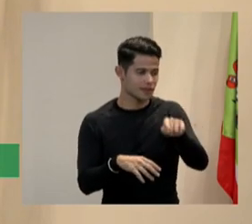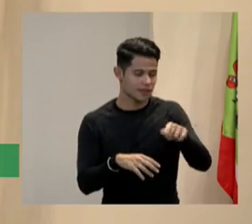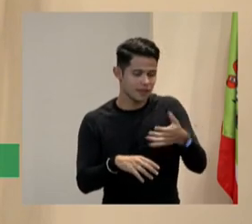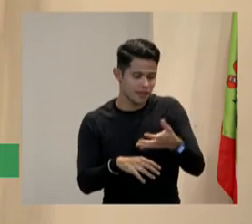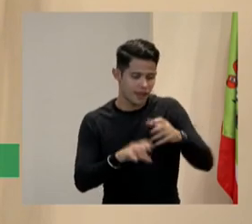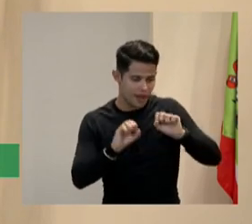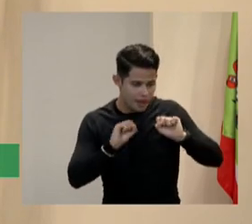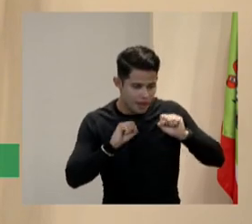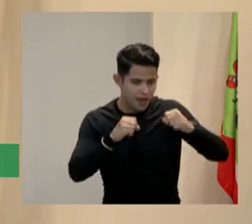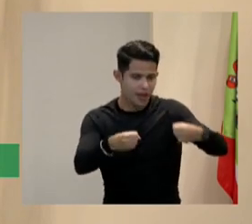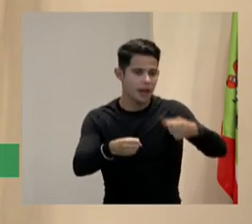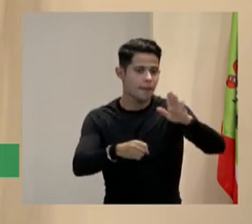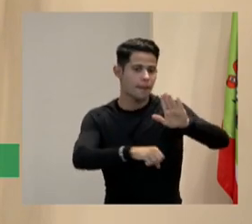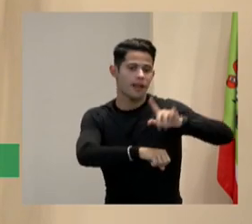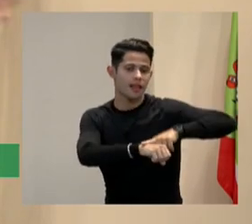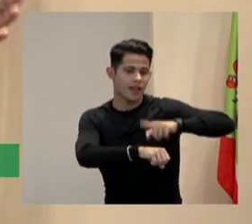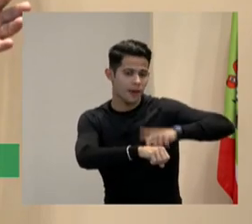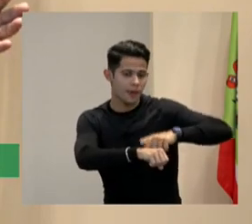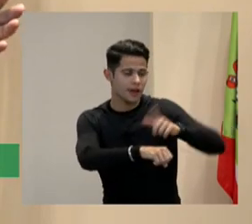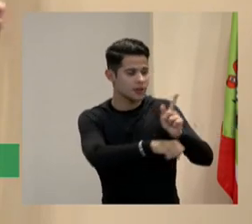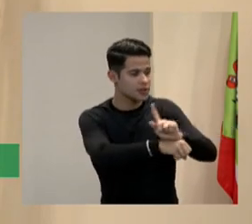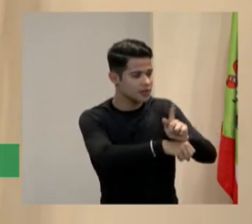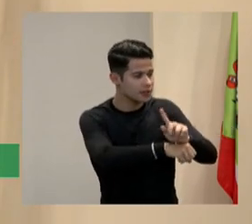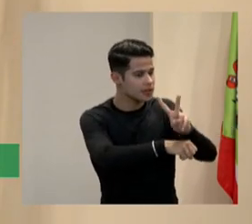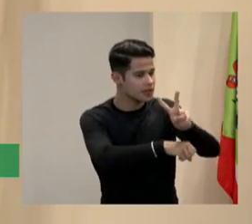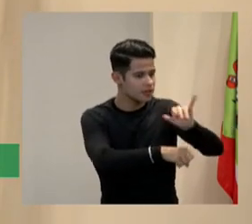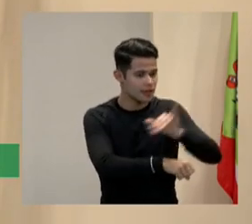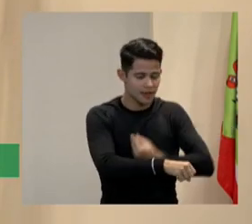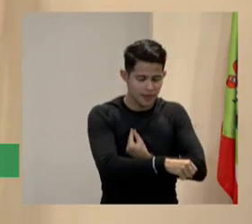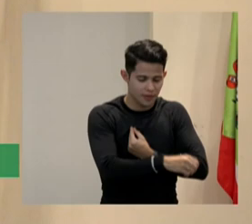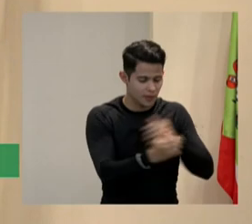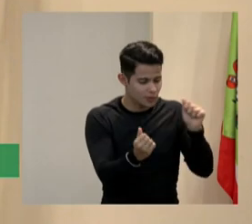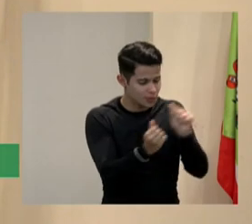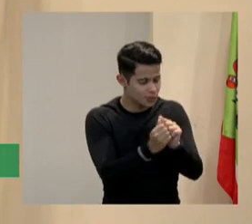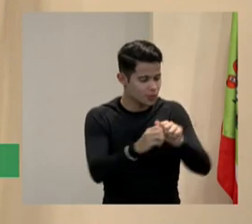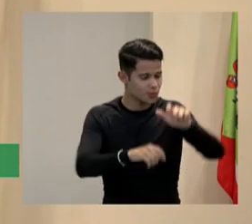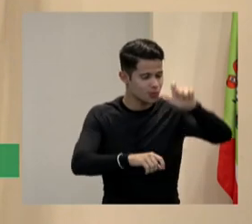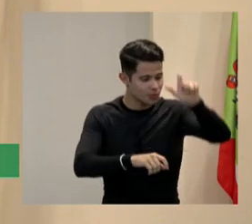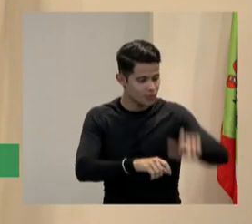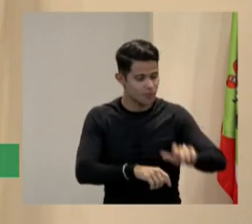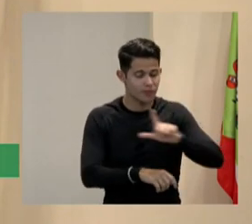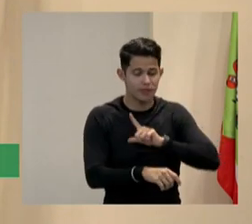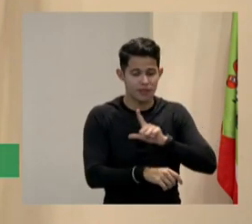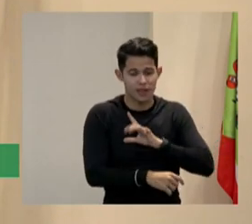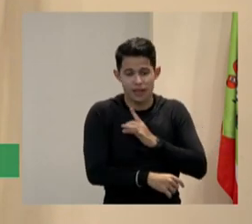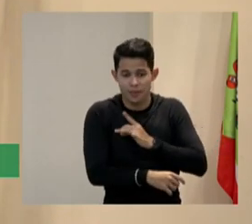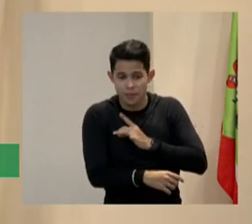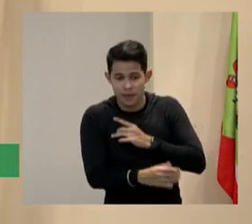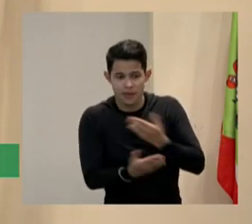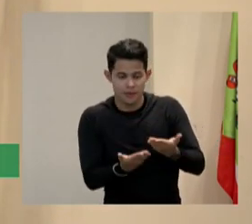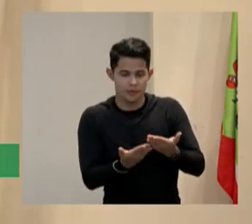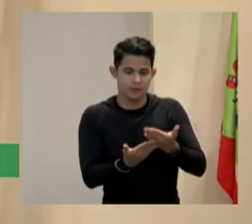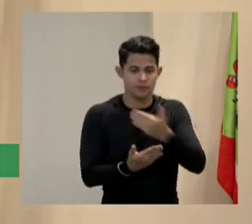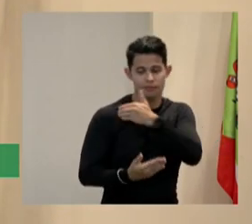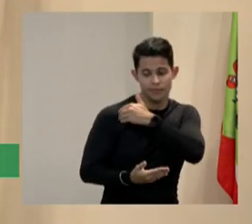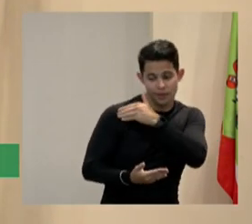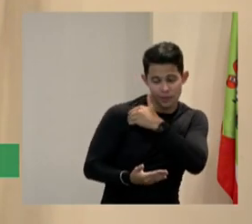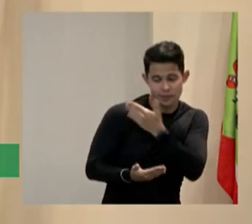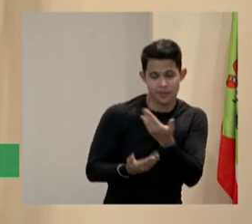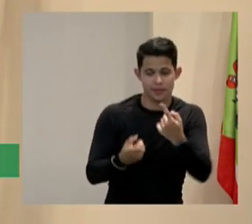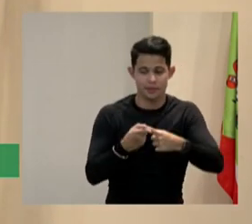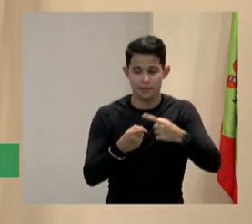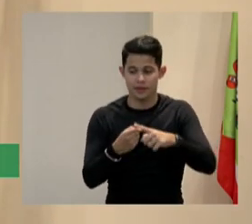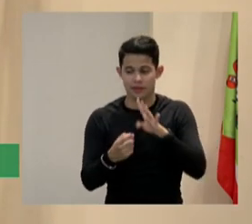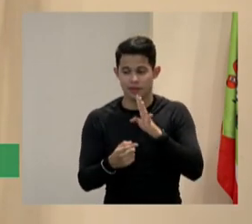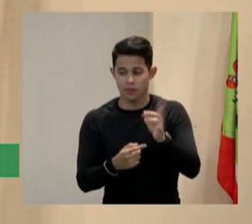quando chega no gestor que é quem vai conviver com a pessoa ele tem um pouco de medo não é nem preconceito porque você não conhece mas